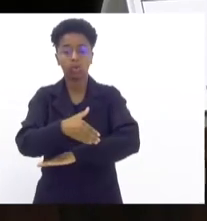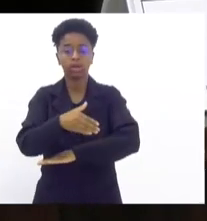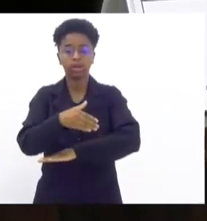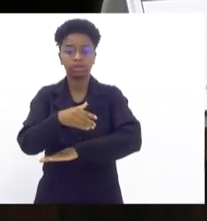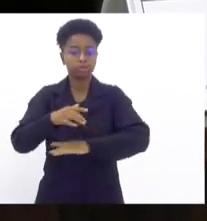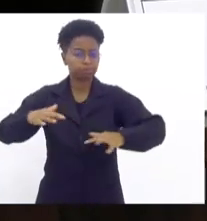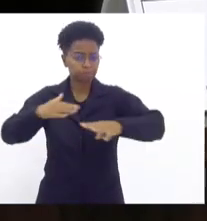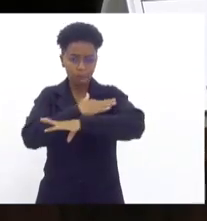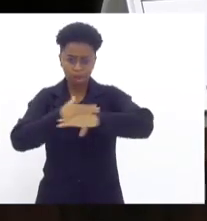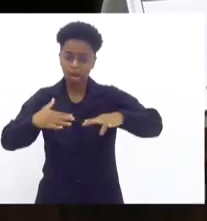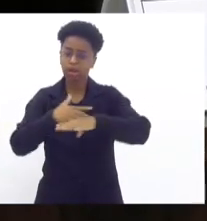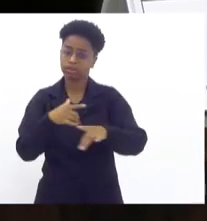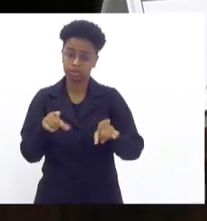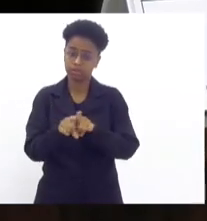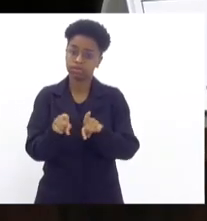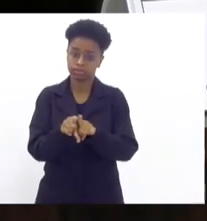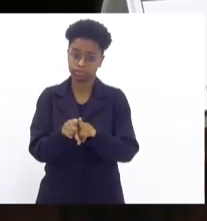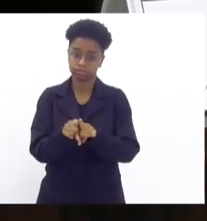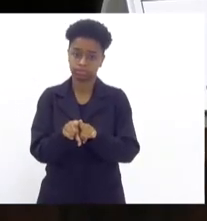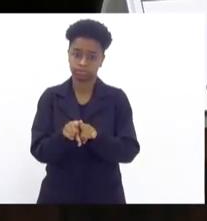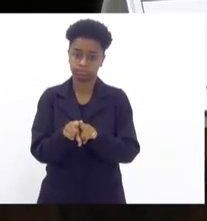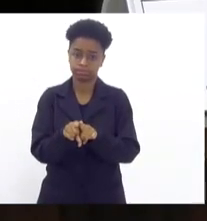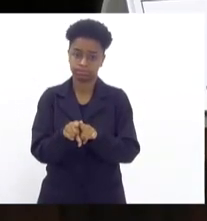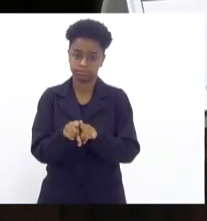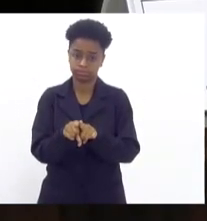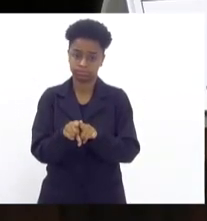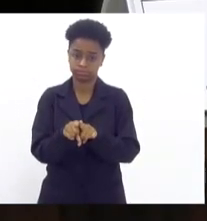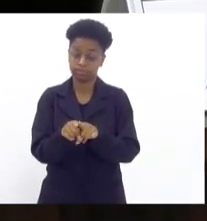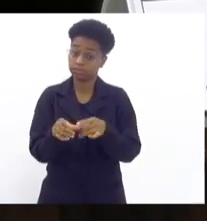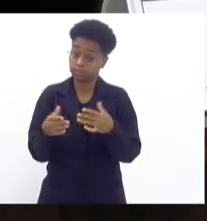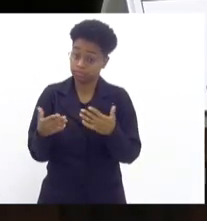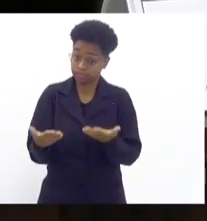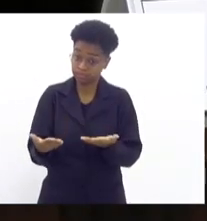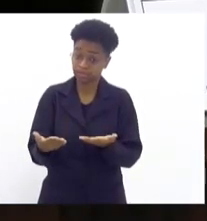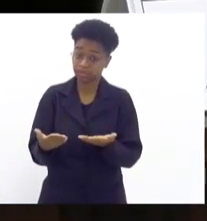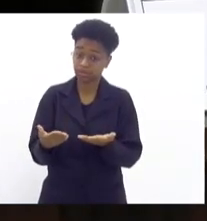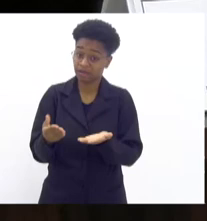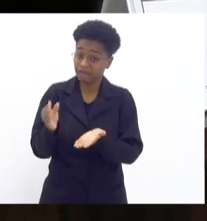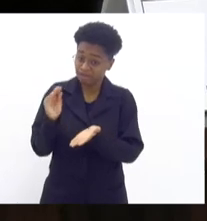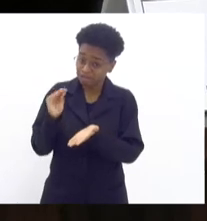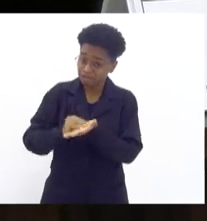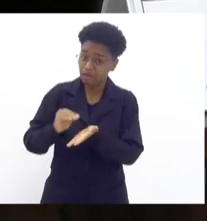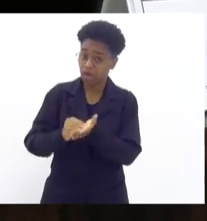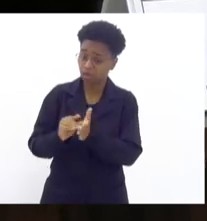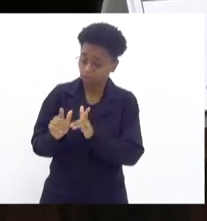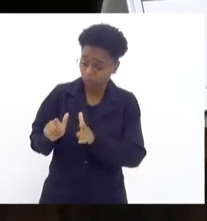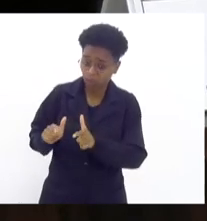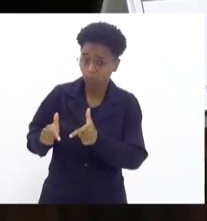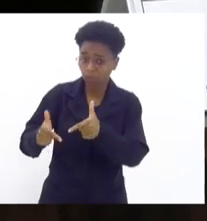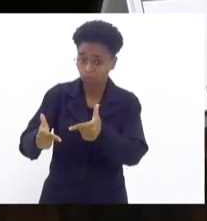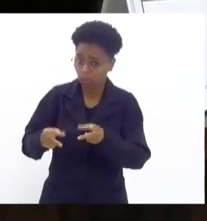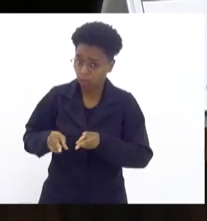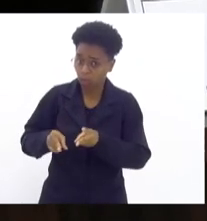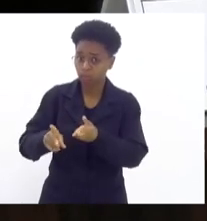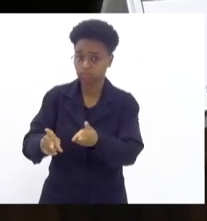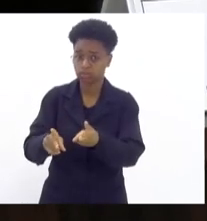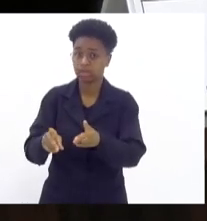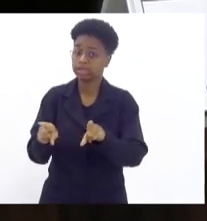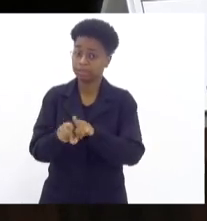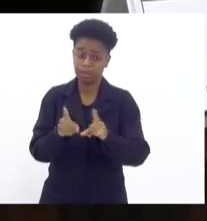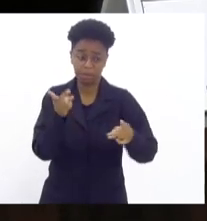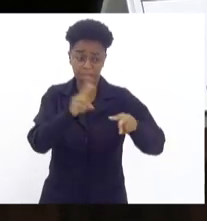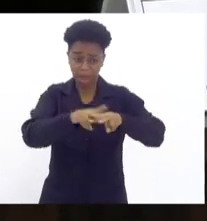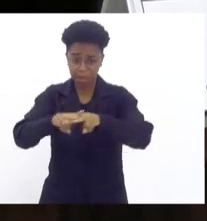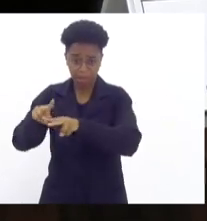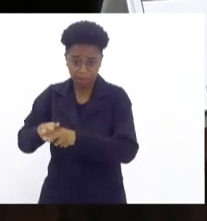circulação. E a ausência da continuidade ou a ausência da detenção dessas